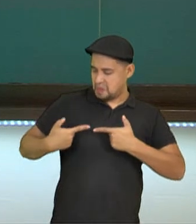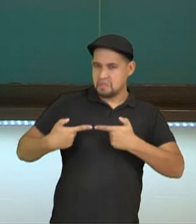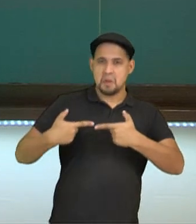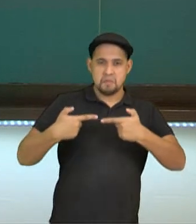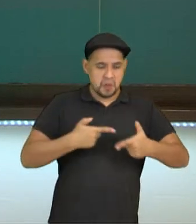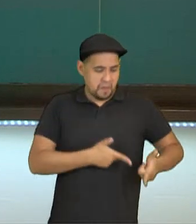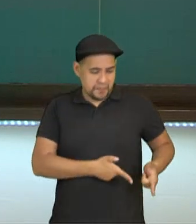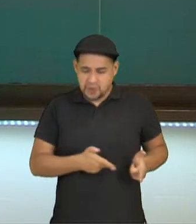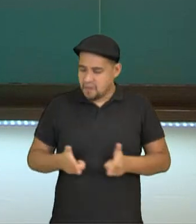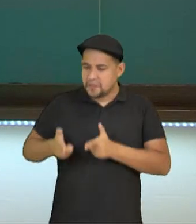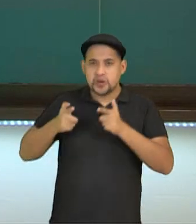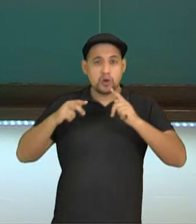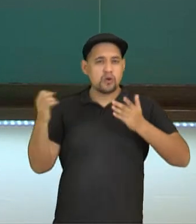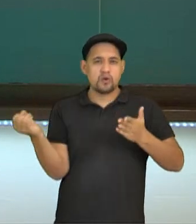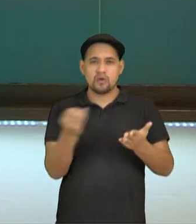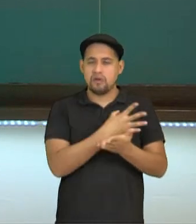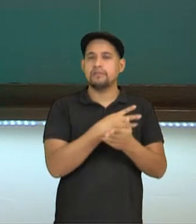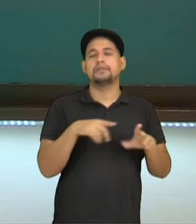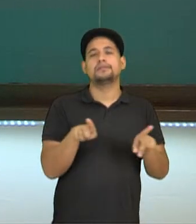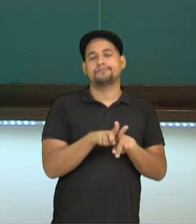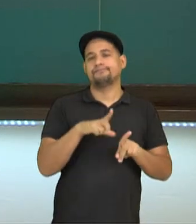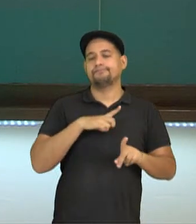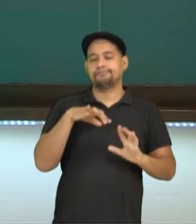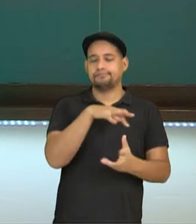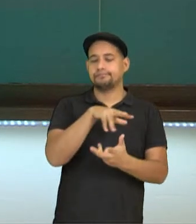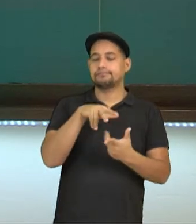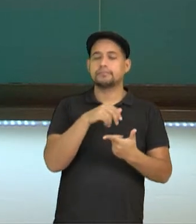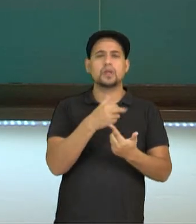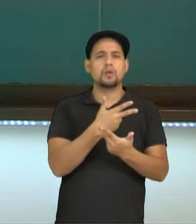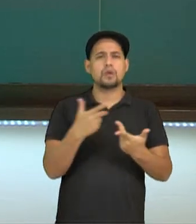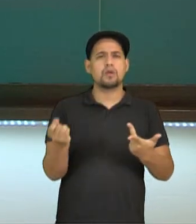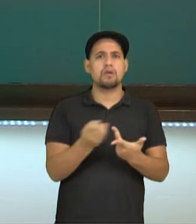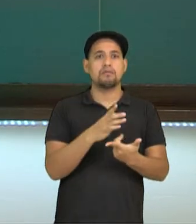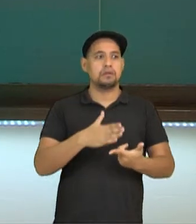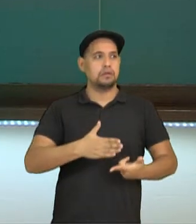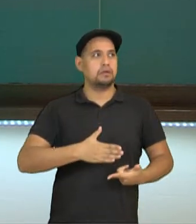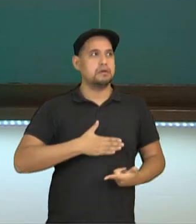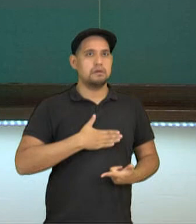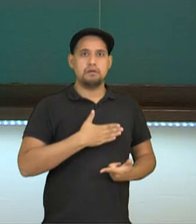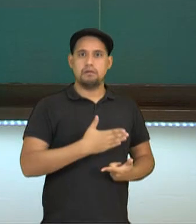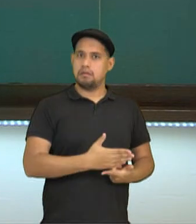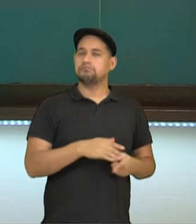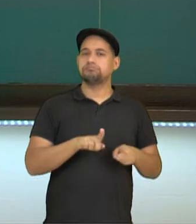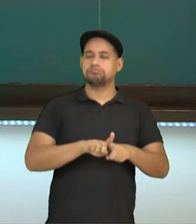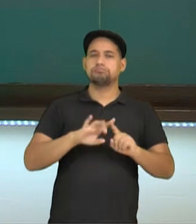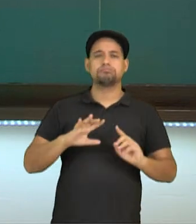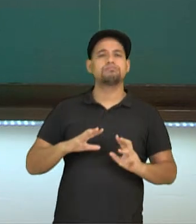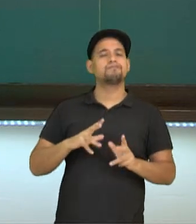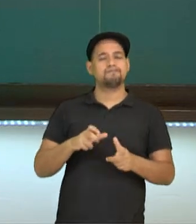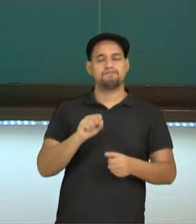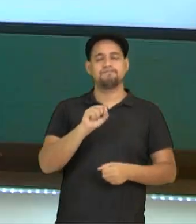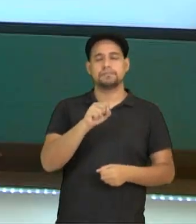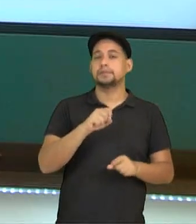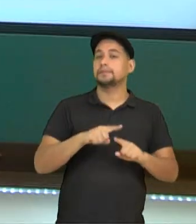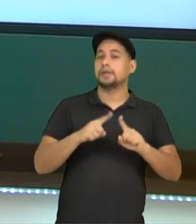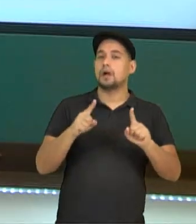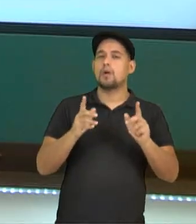Armas, novidades aí no quesito das armas para o mundo que assustaram o mundo com certeza.